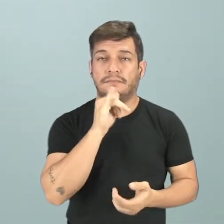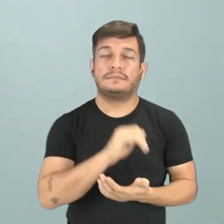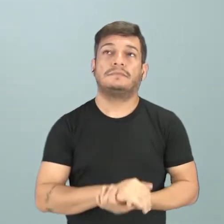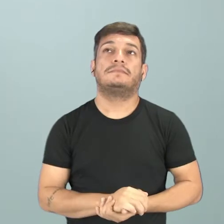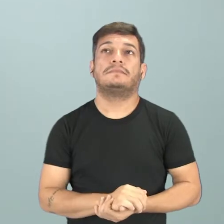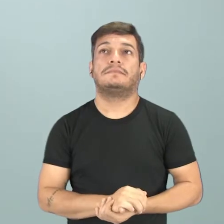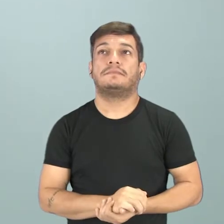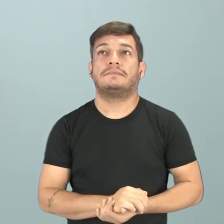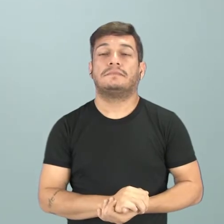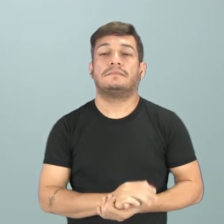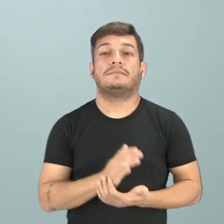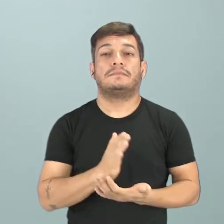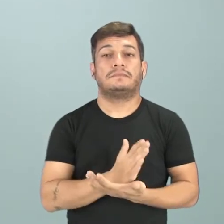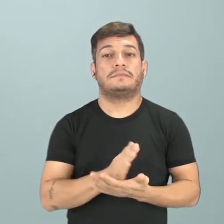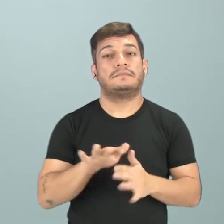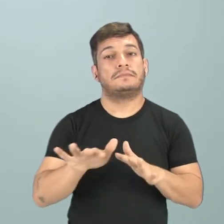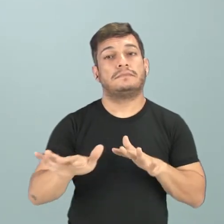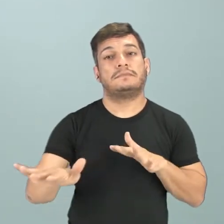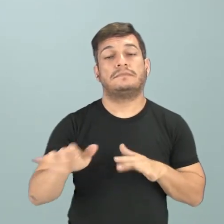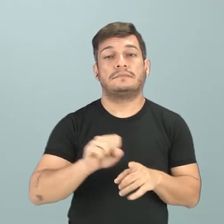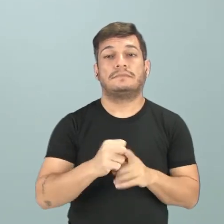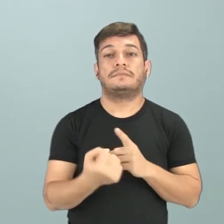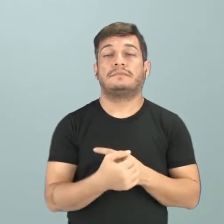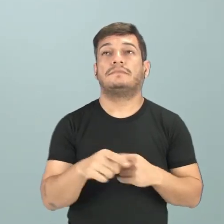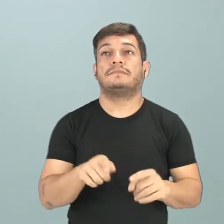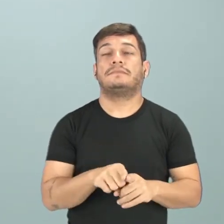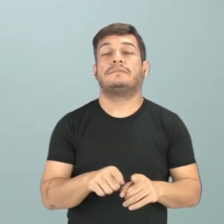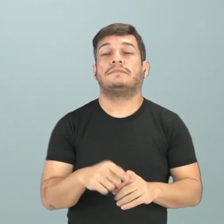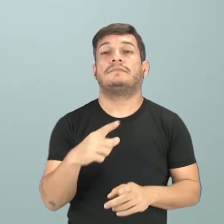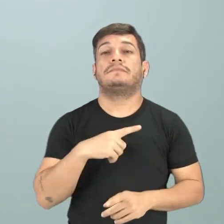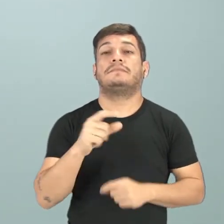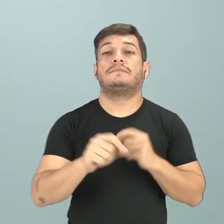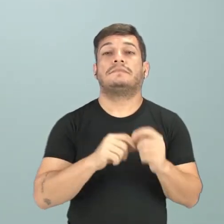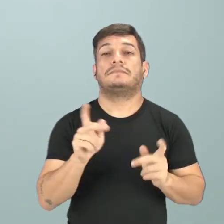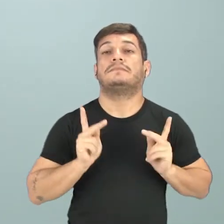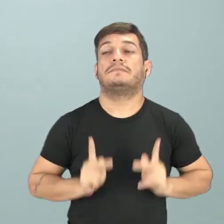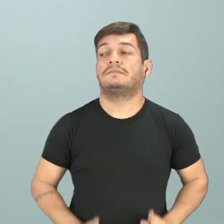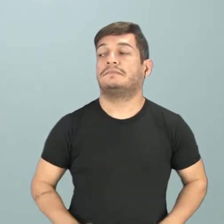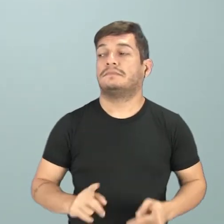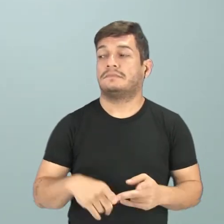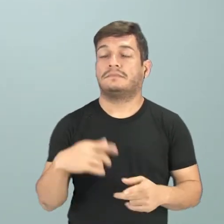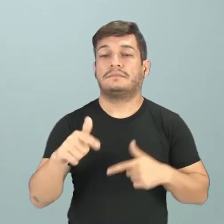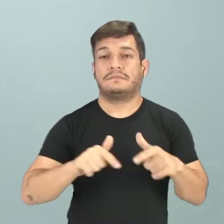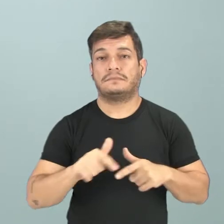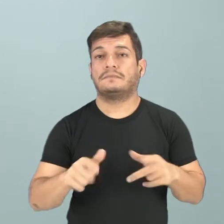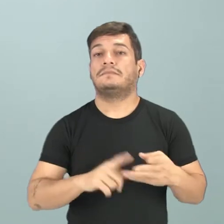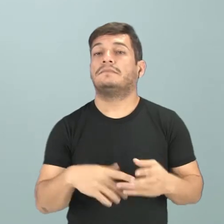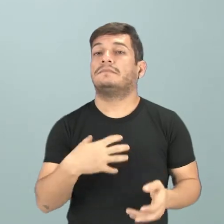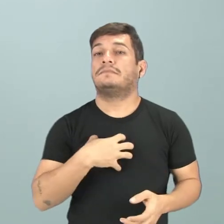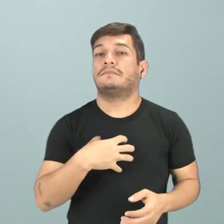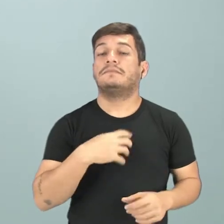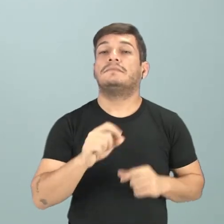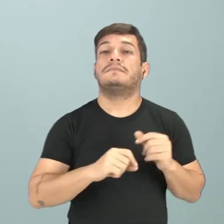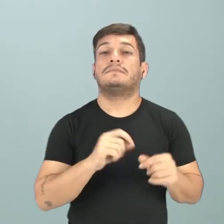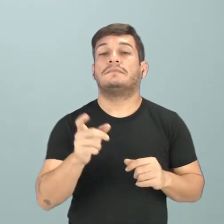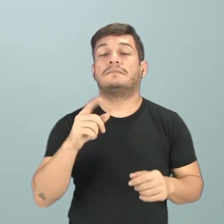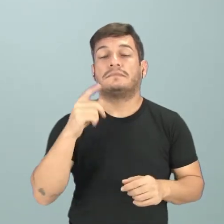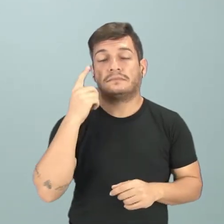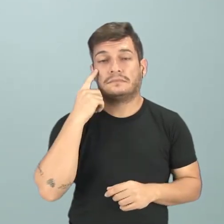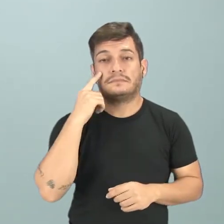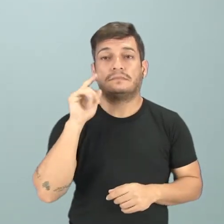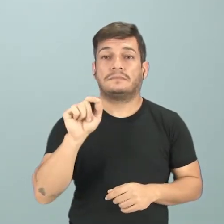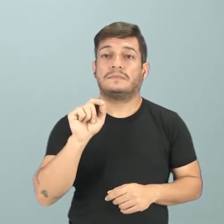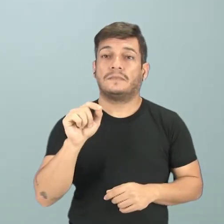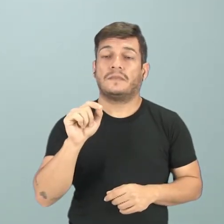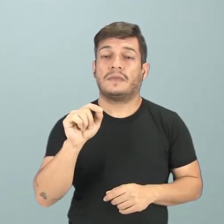alguns movimentos sociais, eles têm a postura, o trabalho, a ação, no sentido de